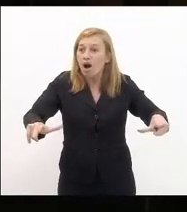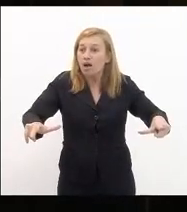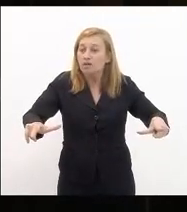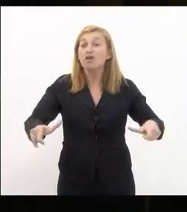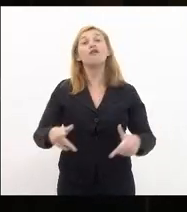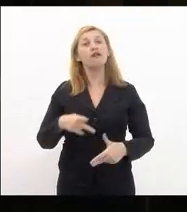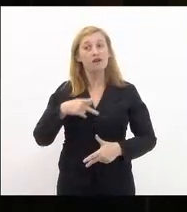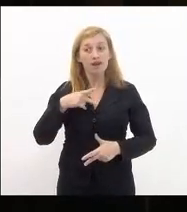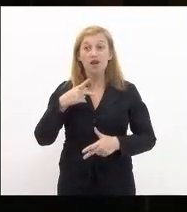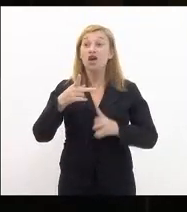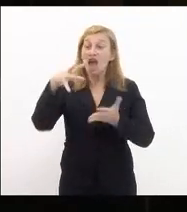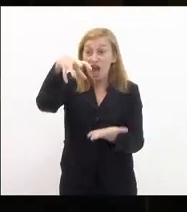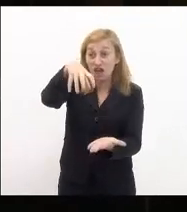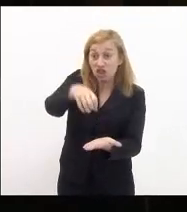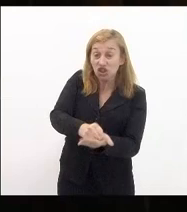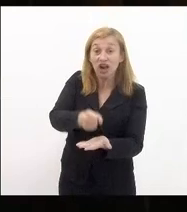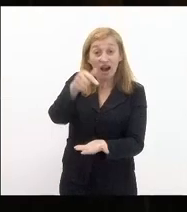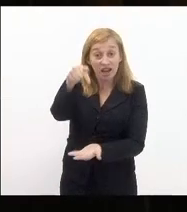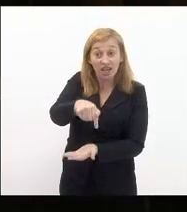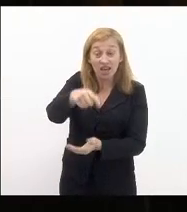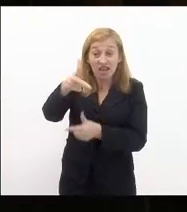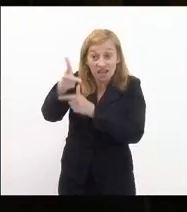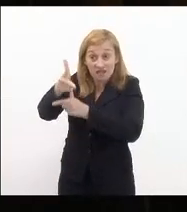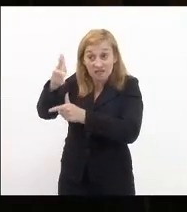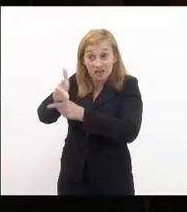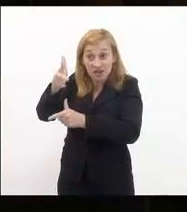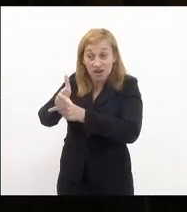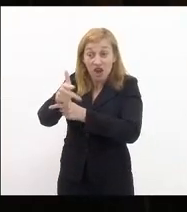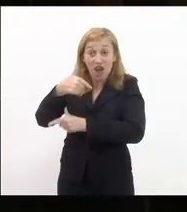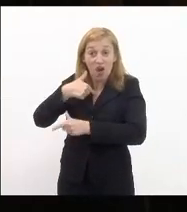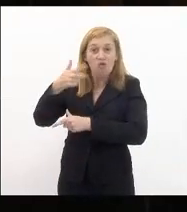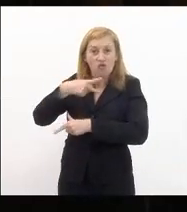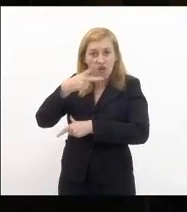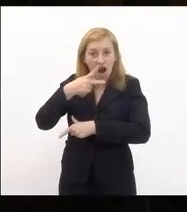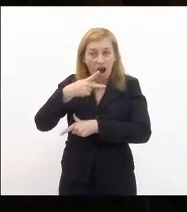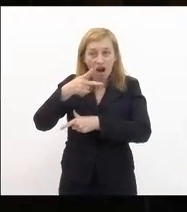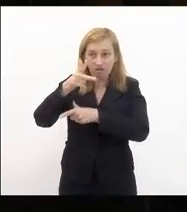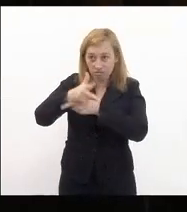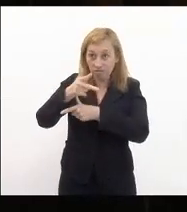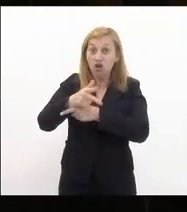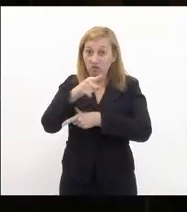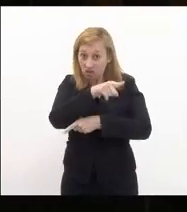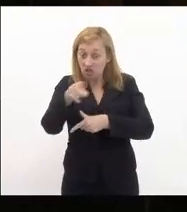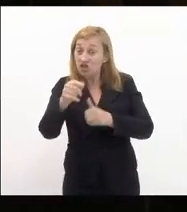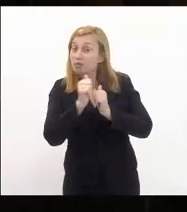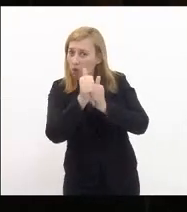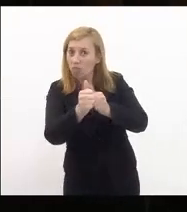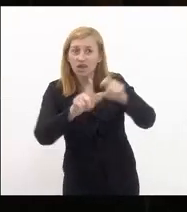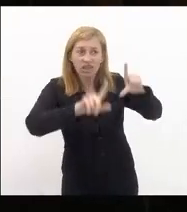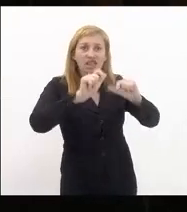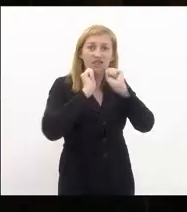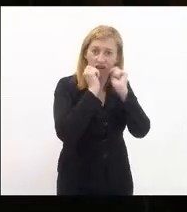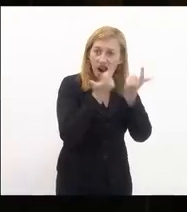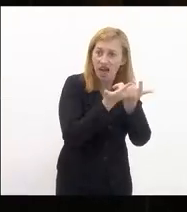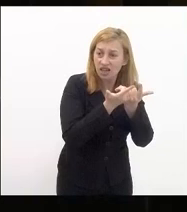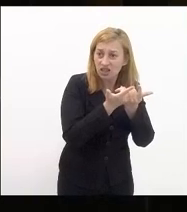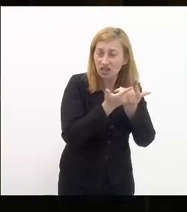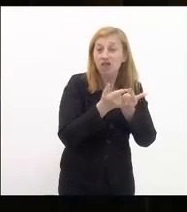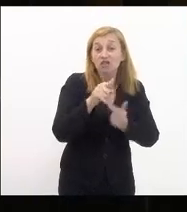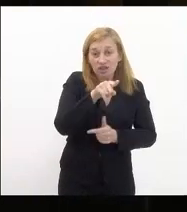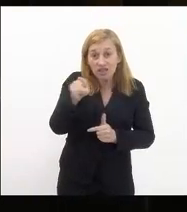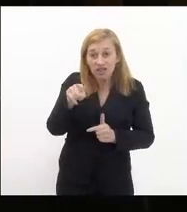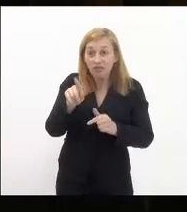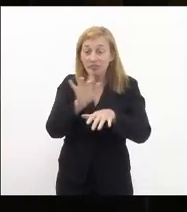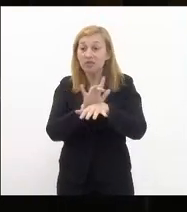faço questão de registrar em vídeo olha enquanto falo estou aqui falando ao senhor que está me acompanhando pela TV Alerj ao senhor que está me